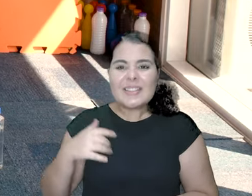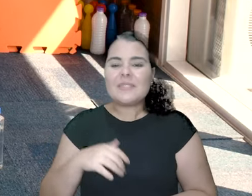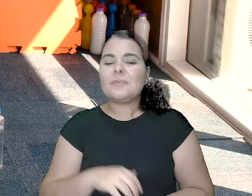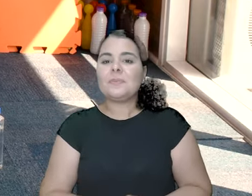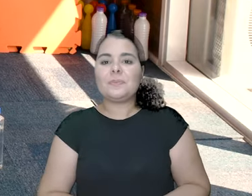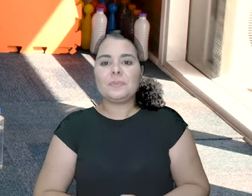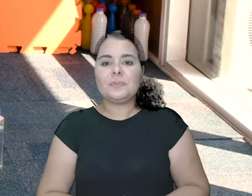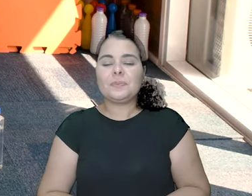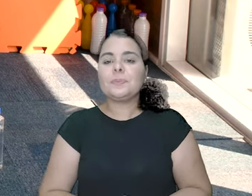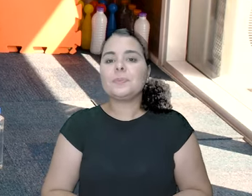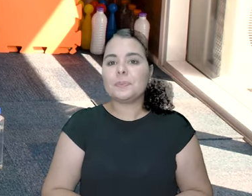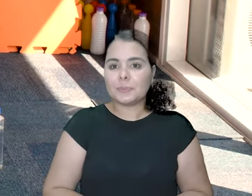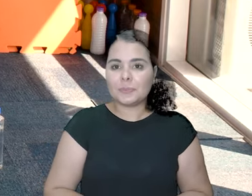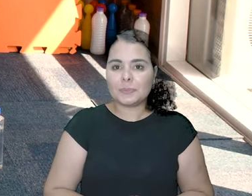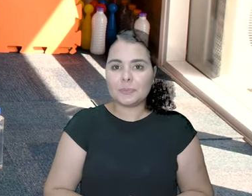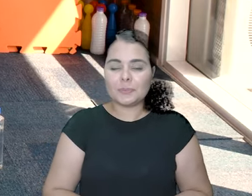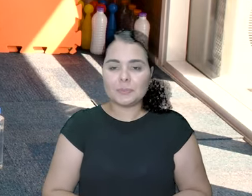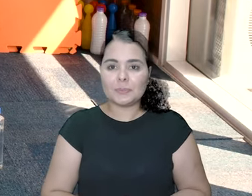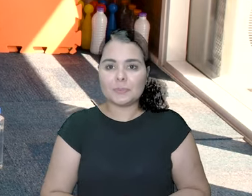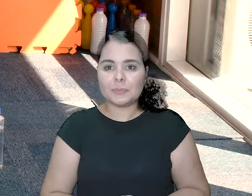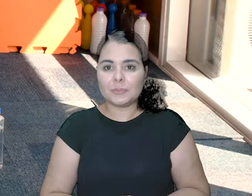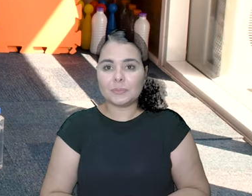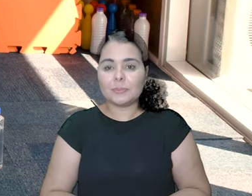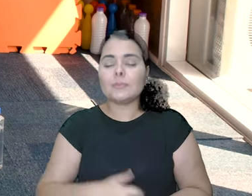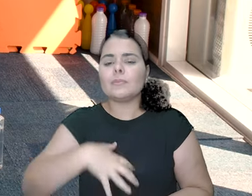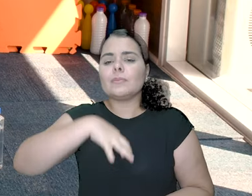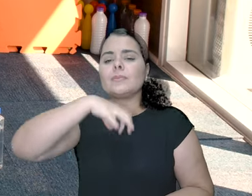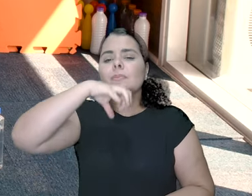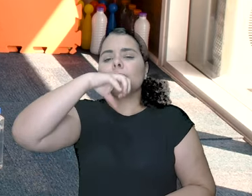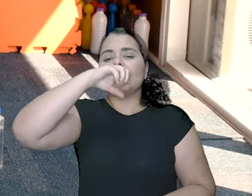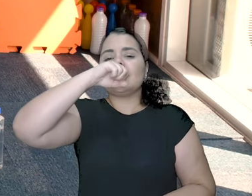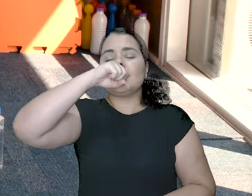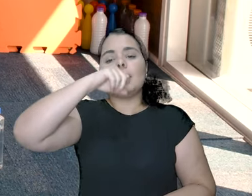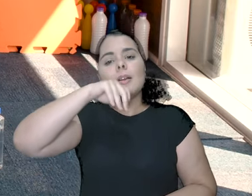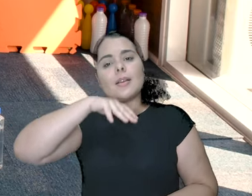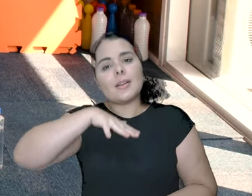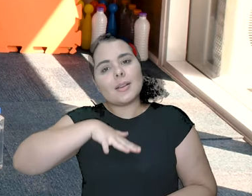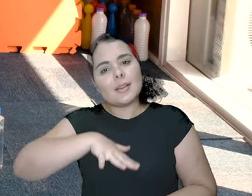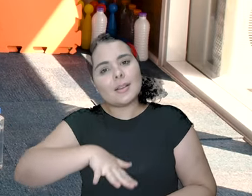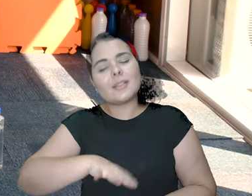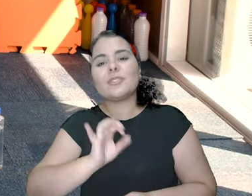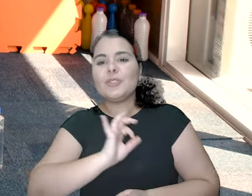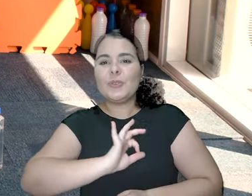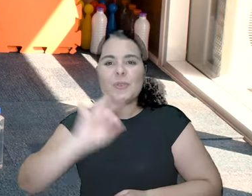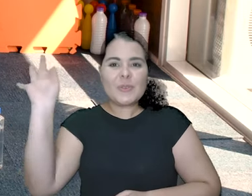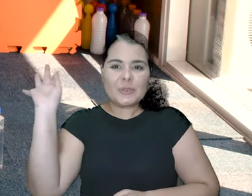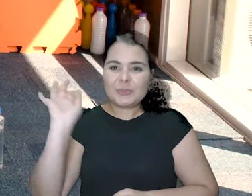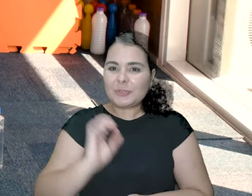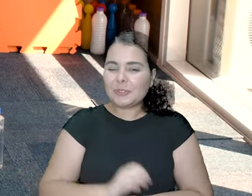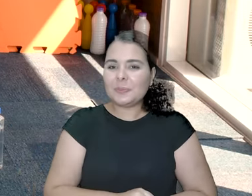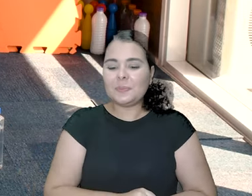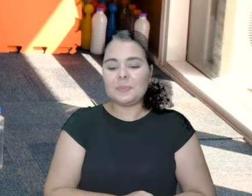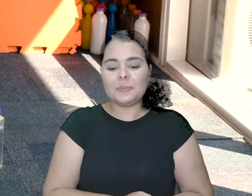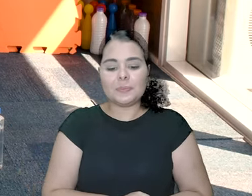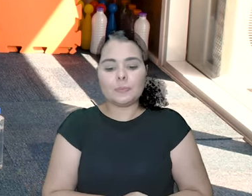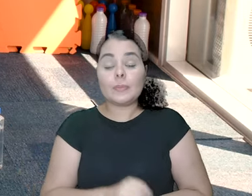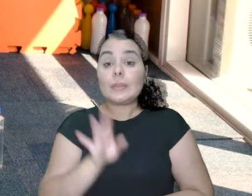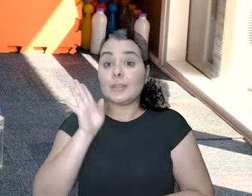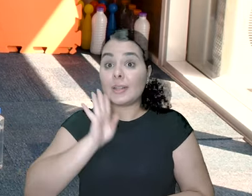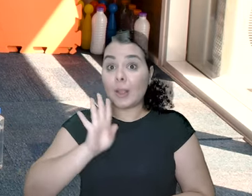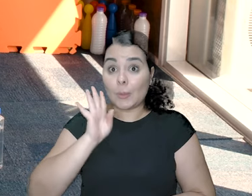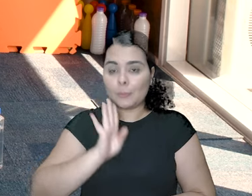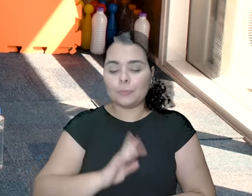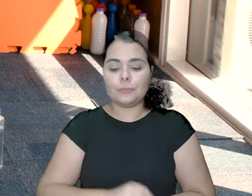Saúde! Corre, corre, corre. Respira. Boa!